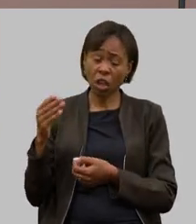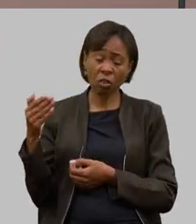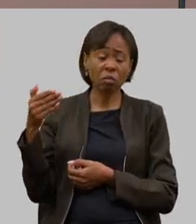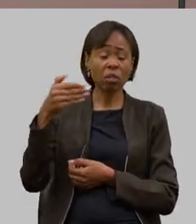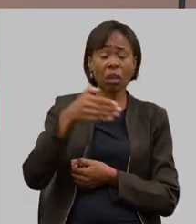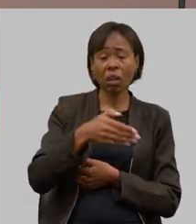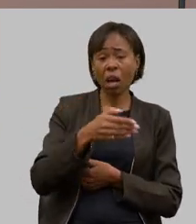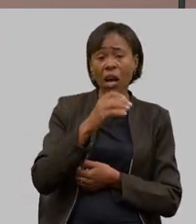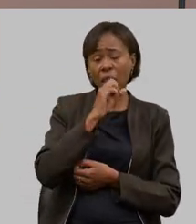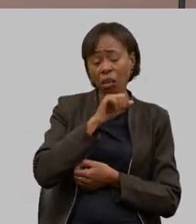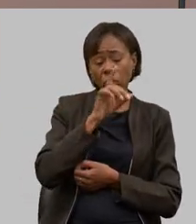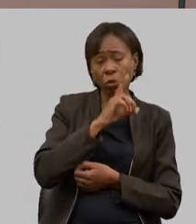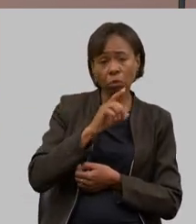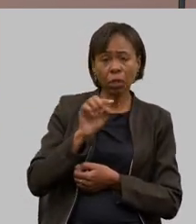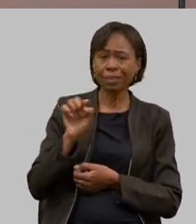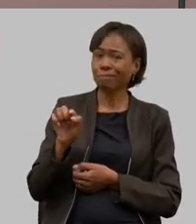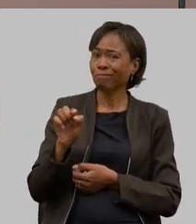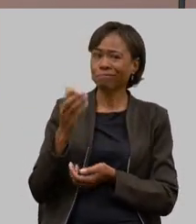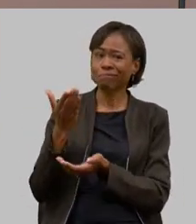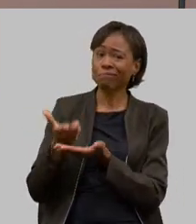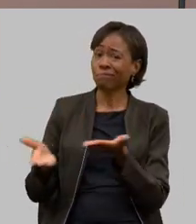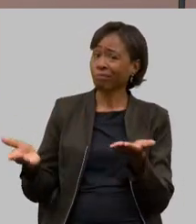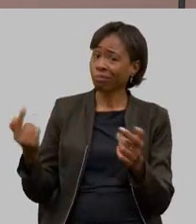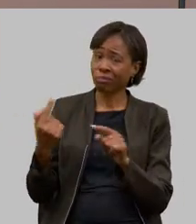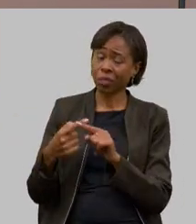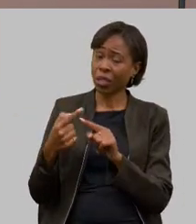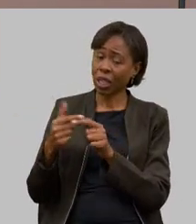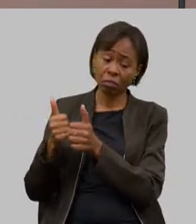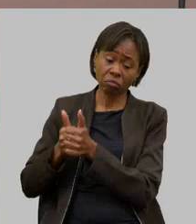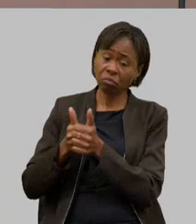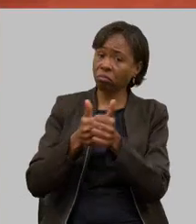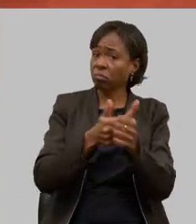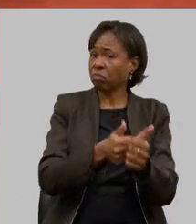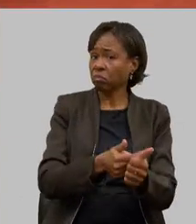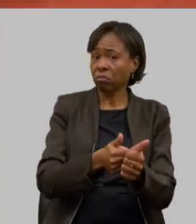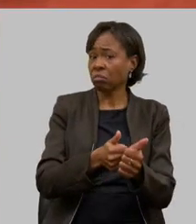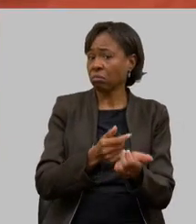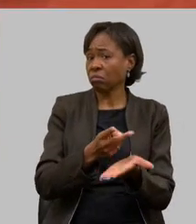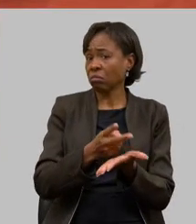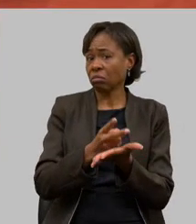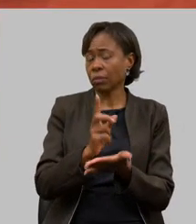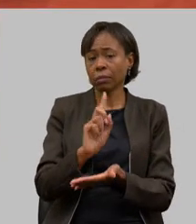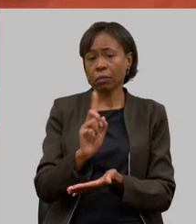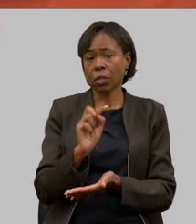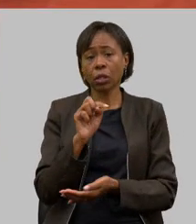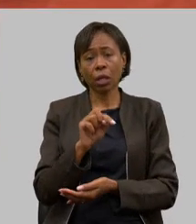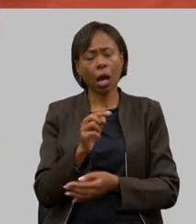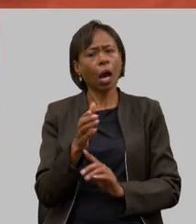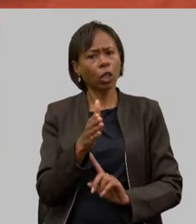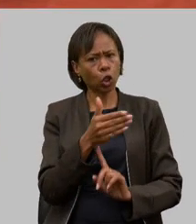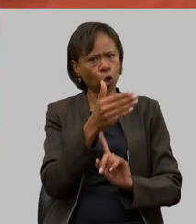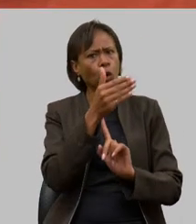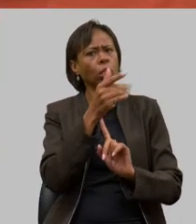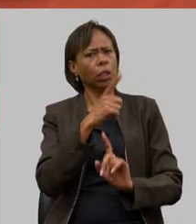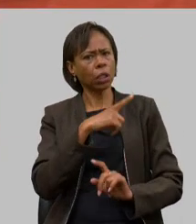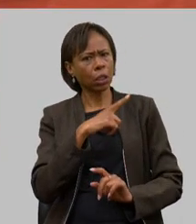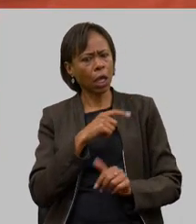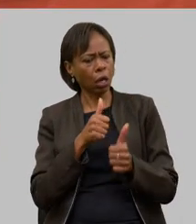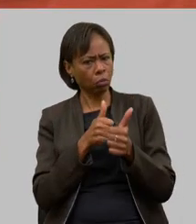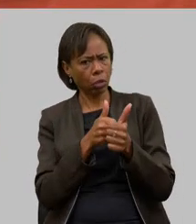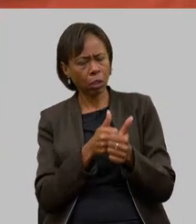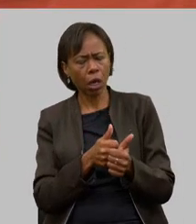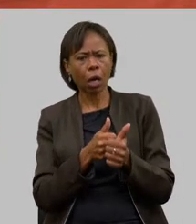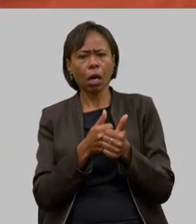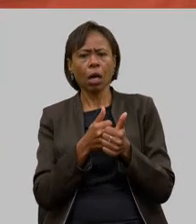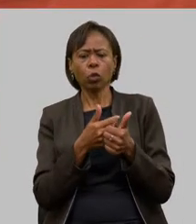não tem como acompanhar não tem como seguir a questão da tecnologia está na ponta acompanhando a questão sanitária então nós temos